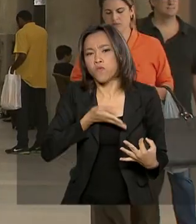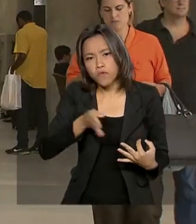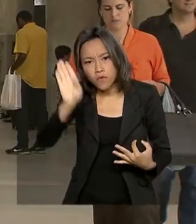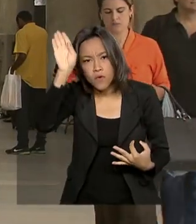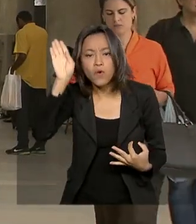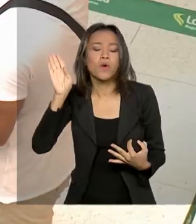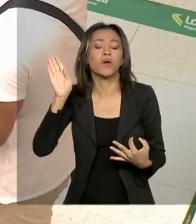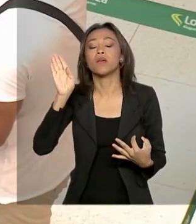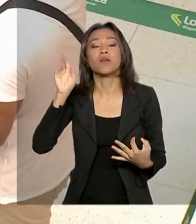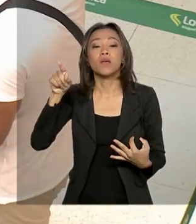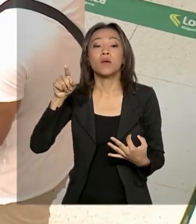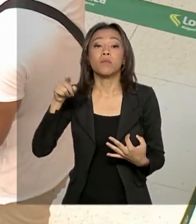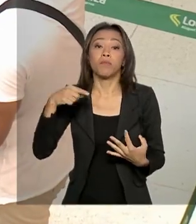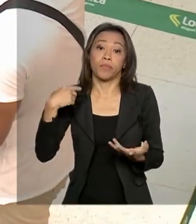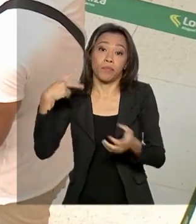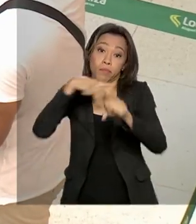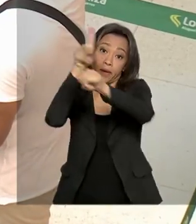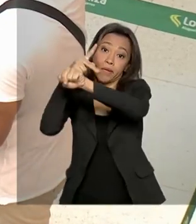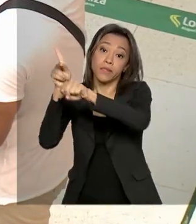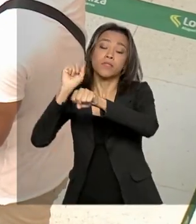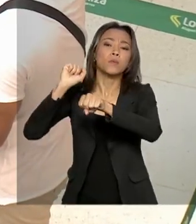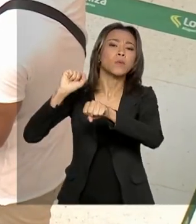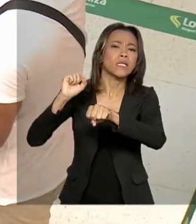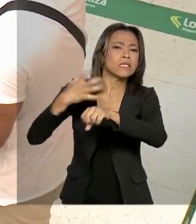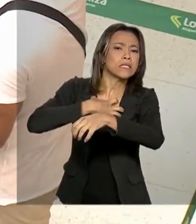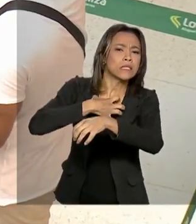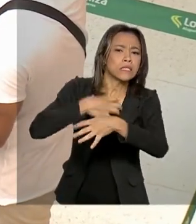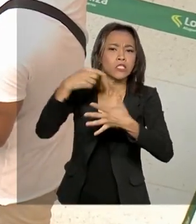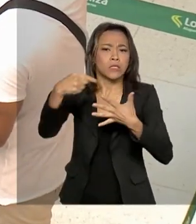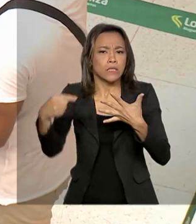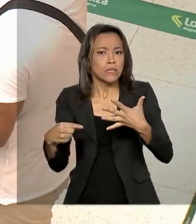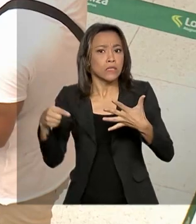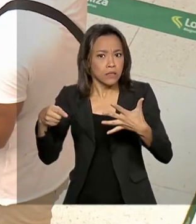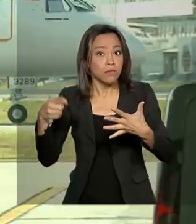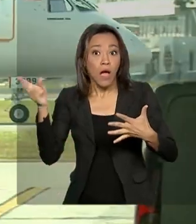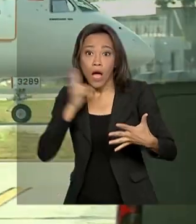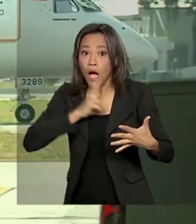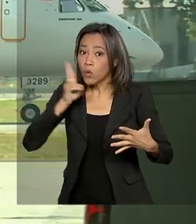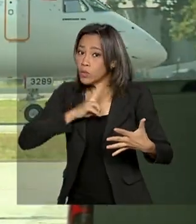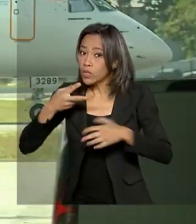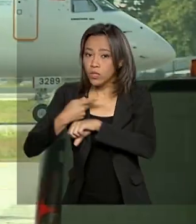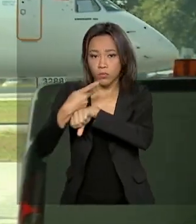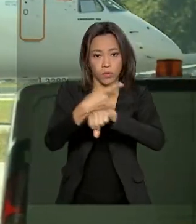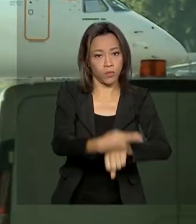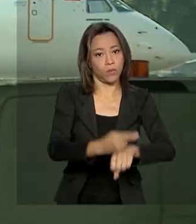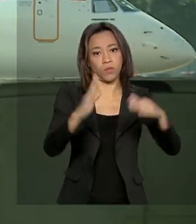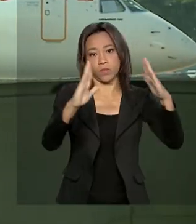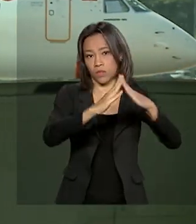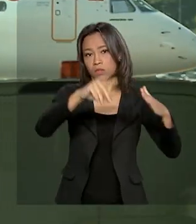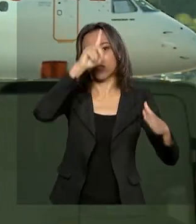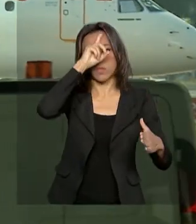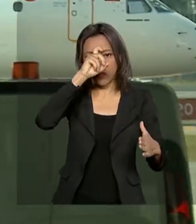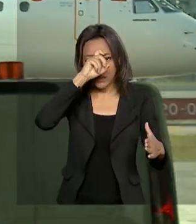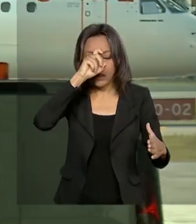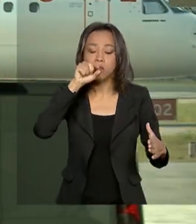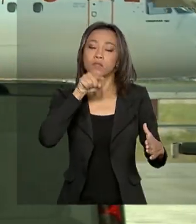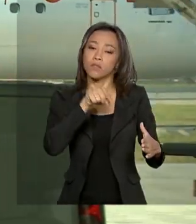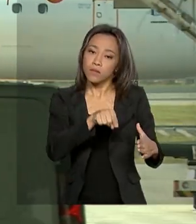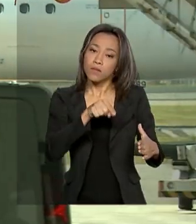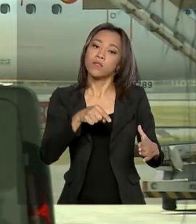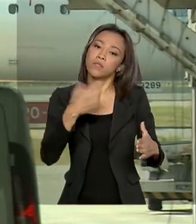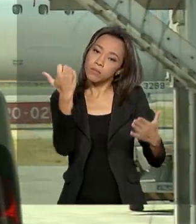tendo transmissão, que sintomatologia ele está tendo e ele reportar imediatamente e procurar o serviço médico adequado reportando a